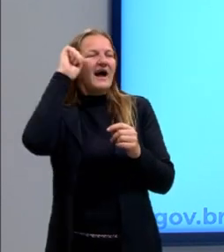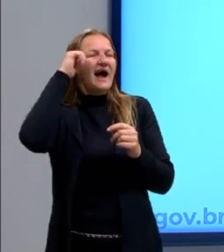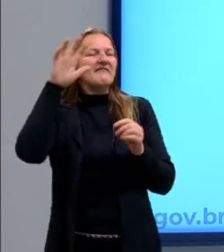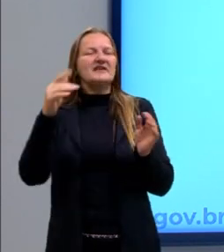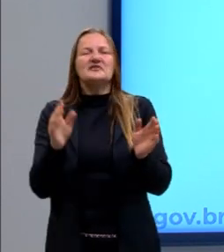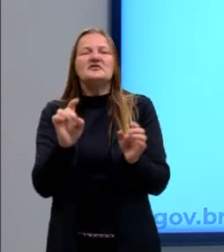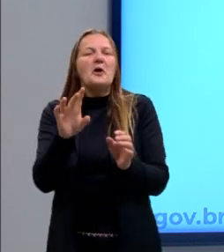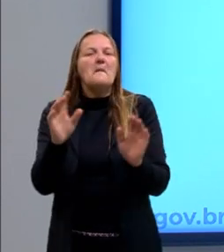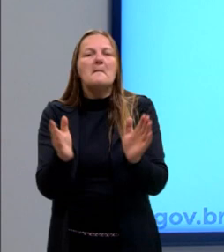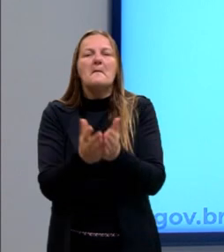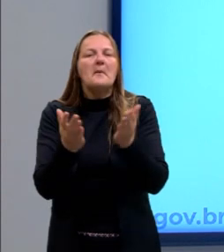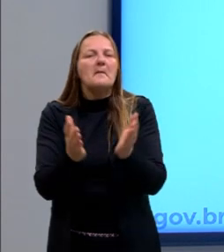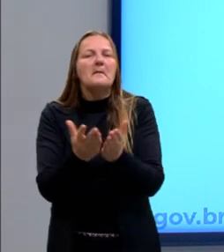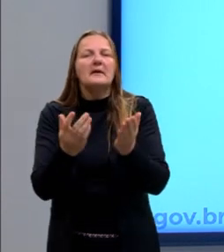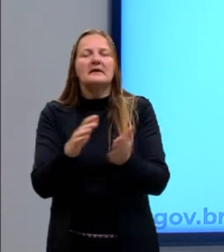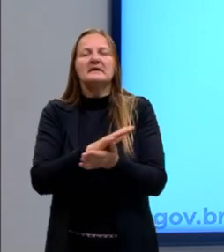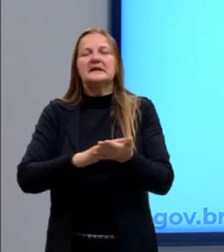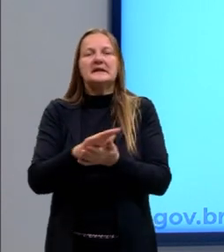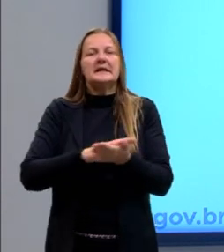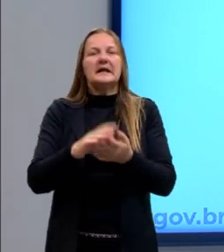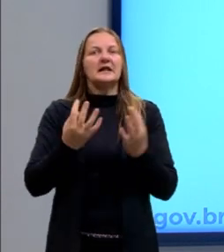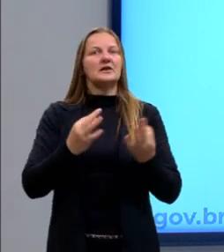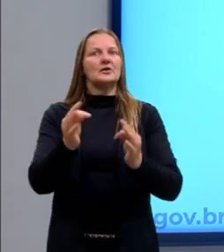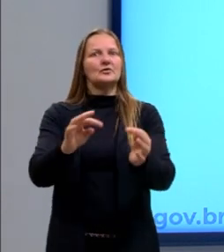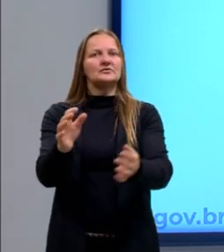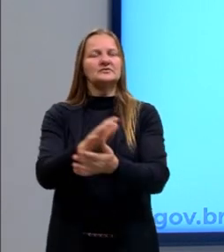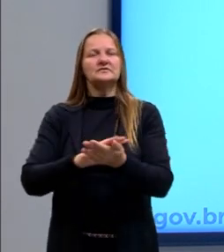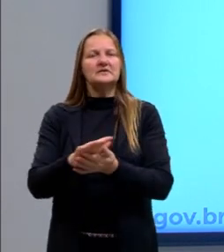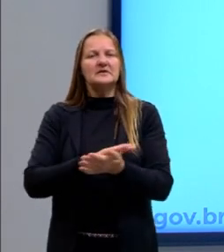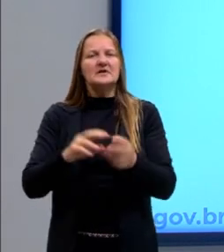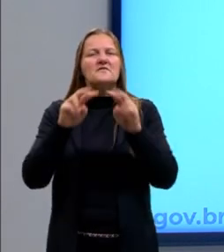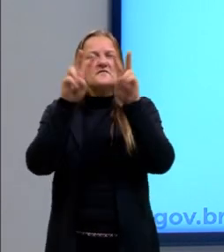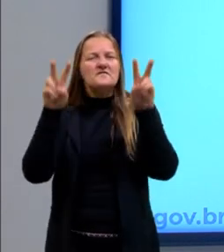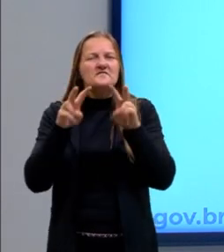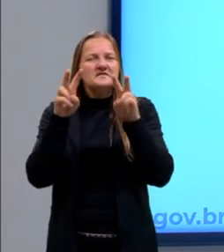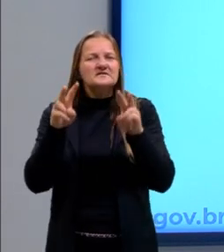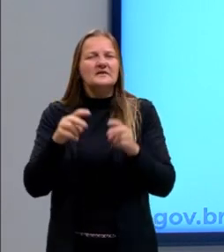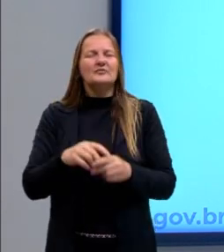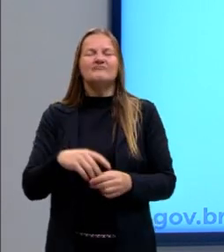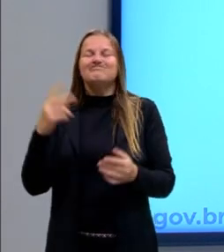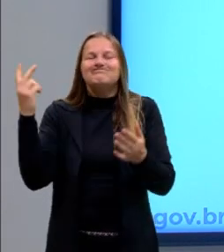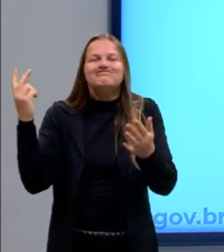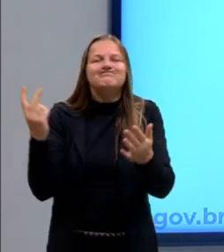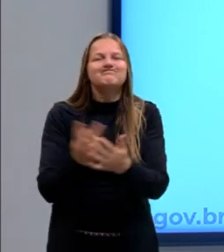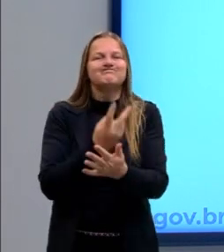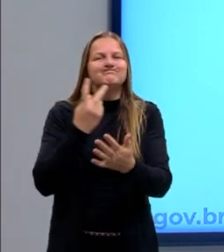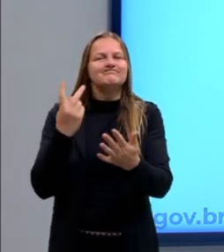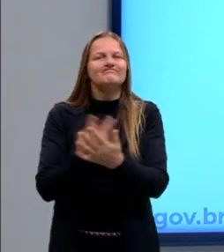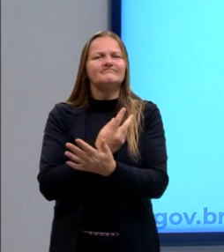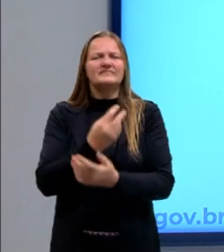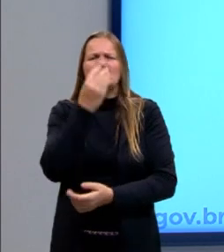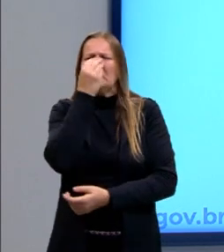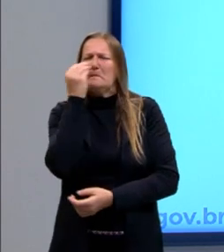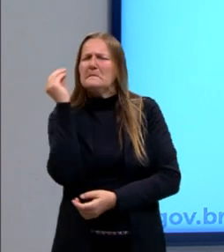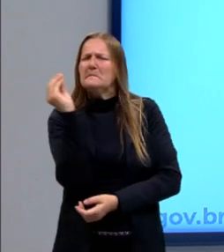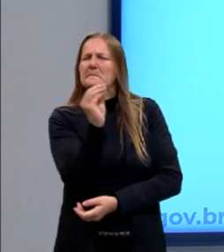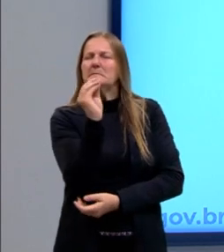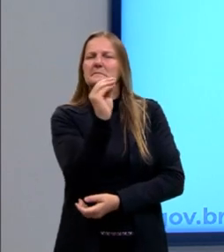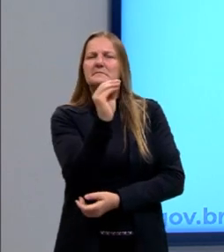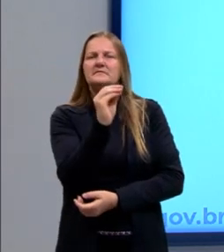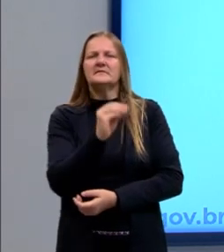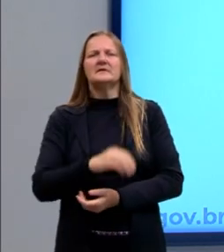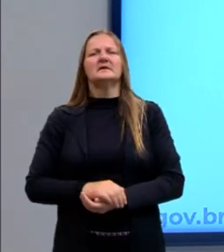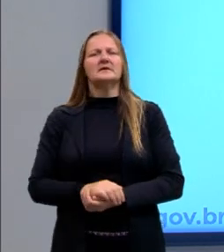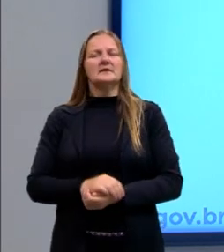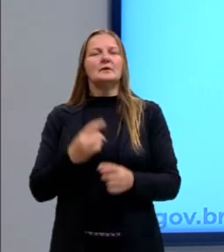miséria, um lugar que não tem inovações tecnológicas. Essa é uma visão extremamente errada, preconceituosa, e é fruto,